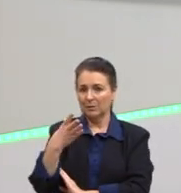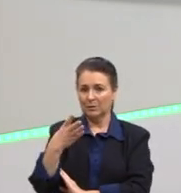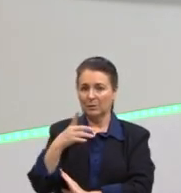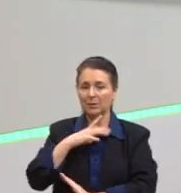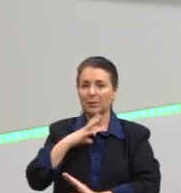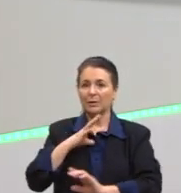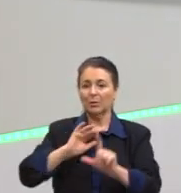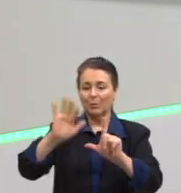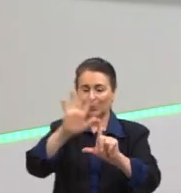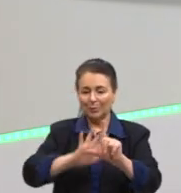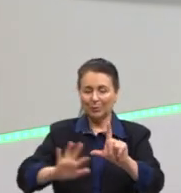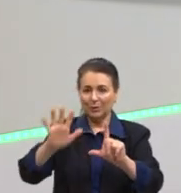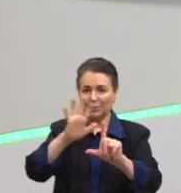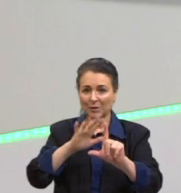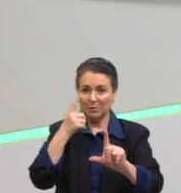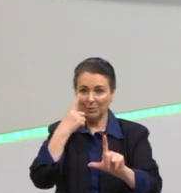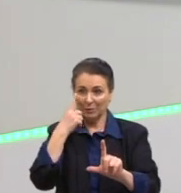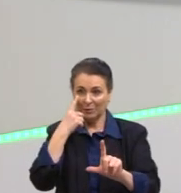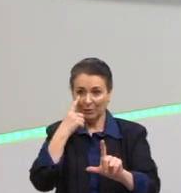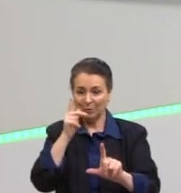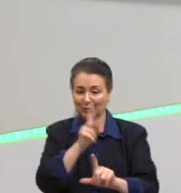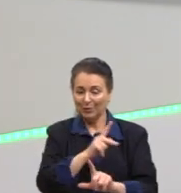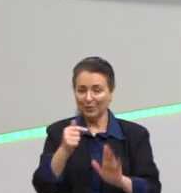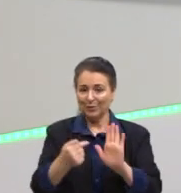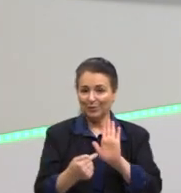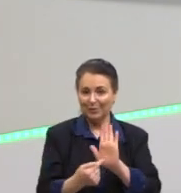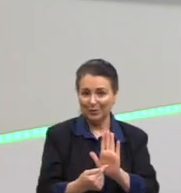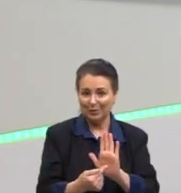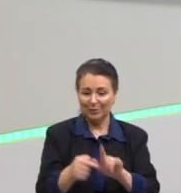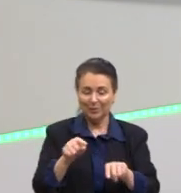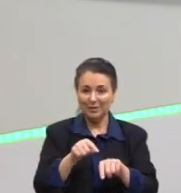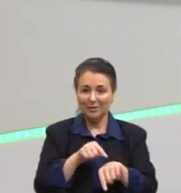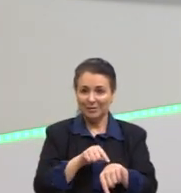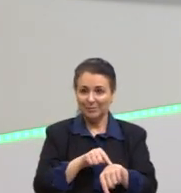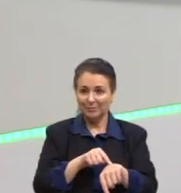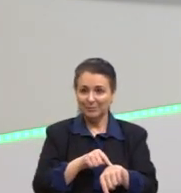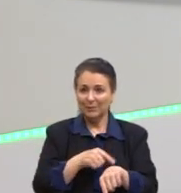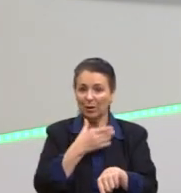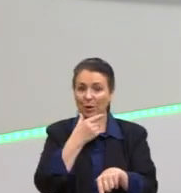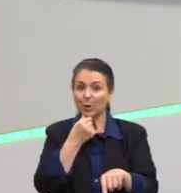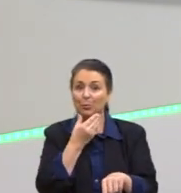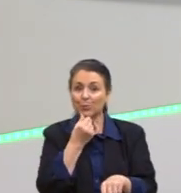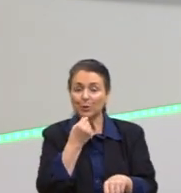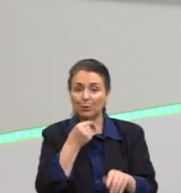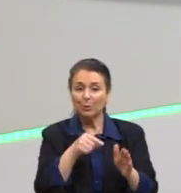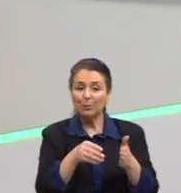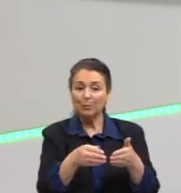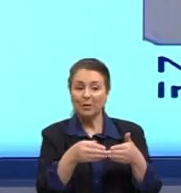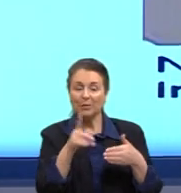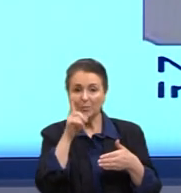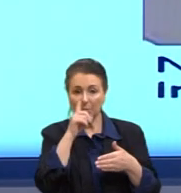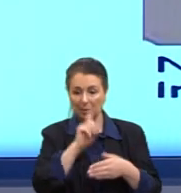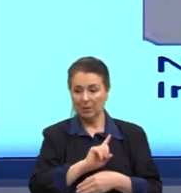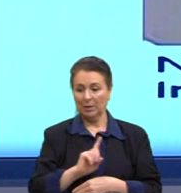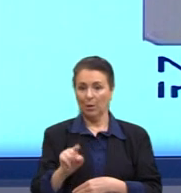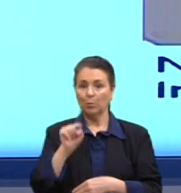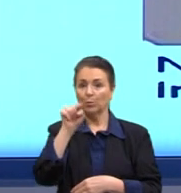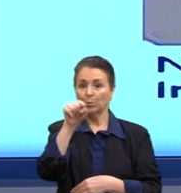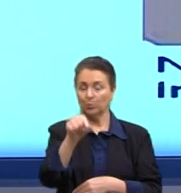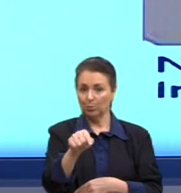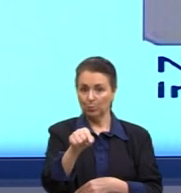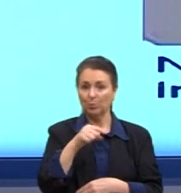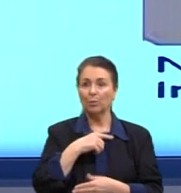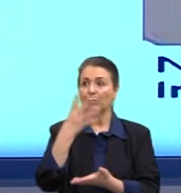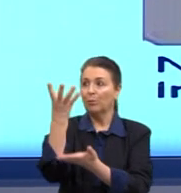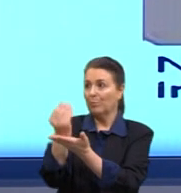muito legal para esses tempos pós-modernos. Olha o o guri pede para a mãe. Não, meu filho. Você não foi baixado pela